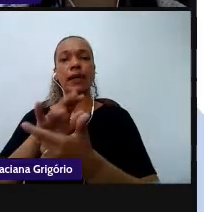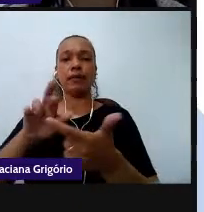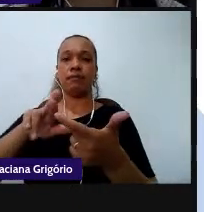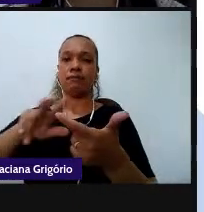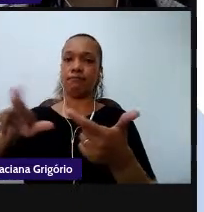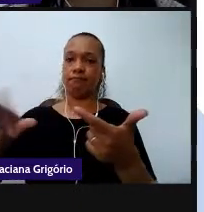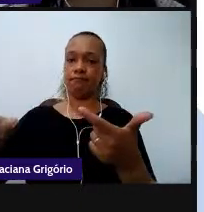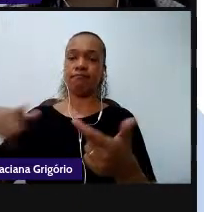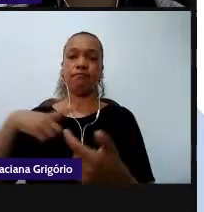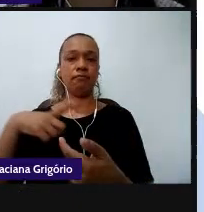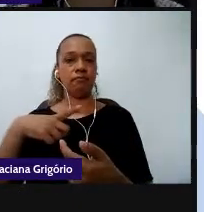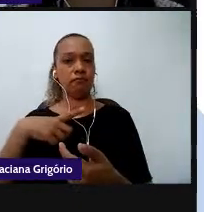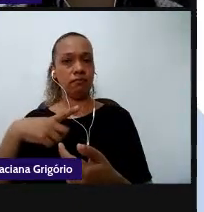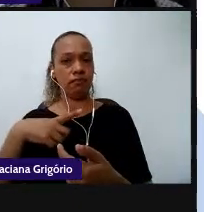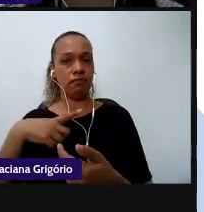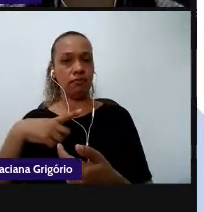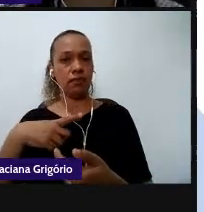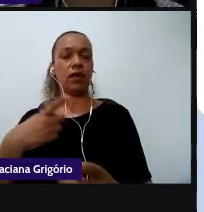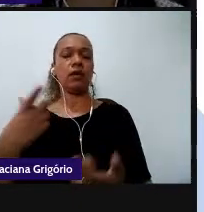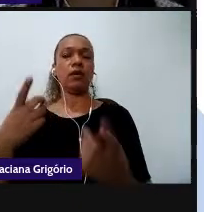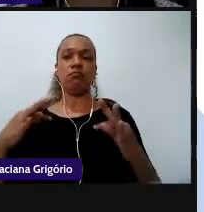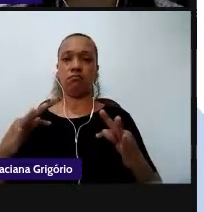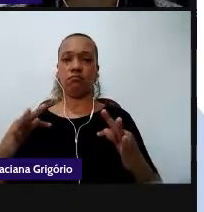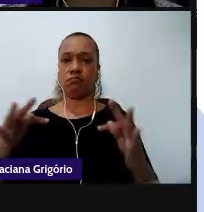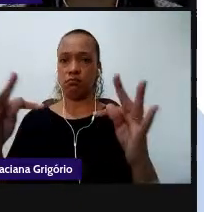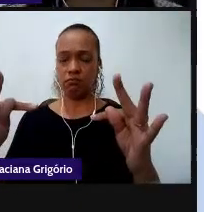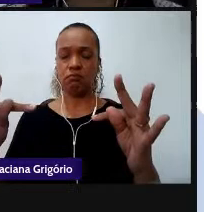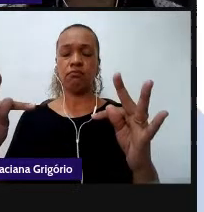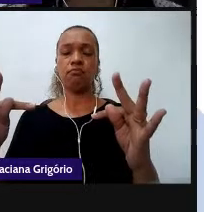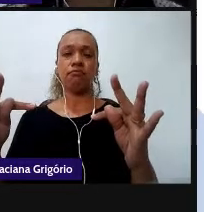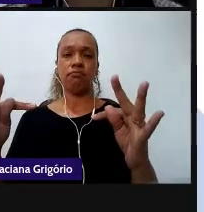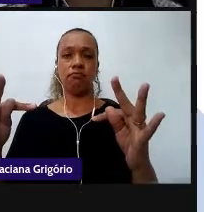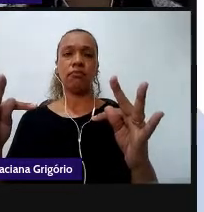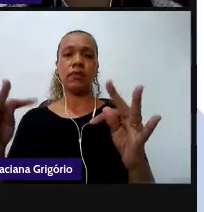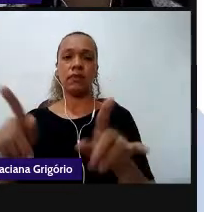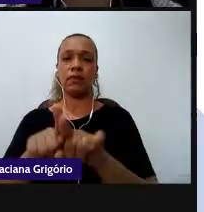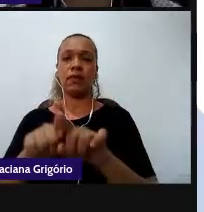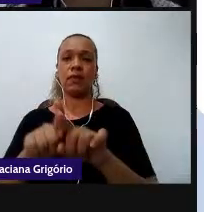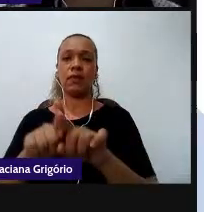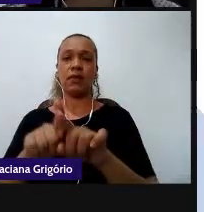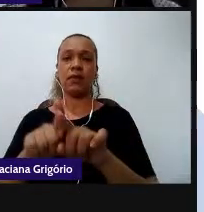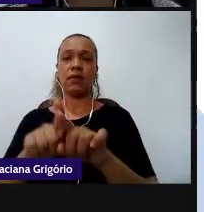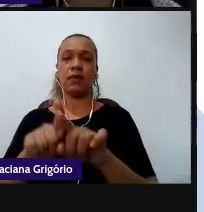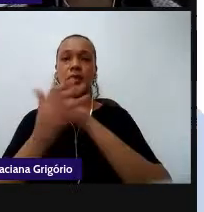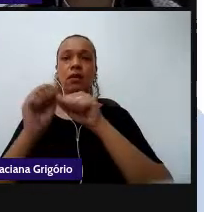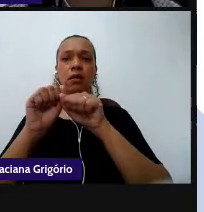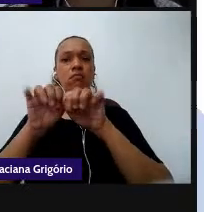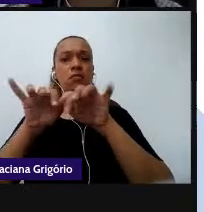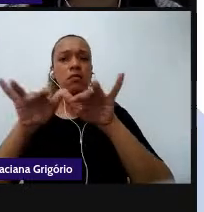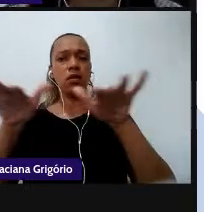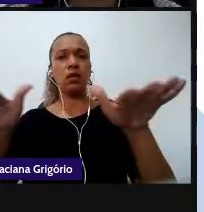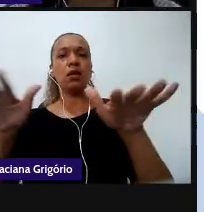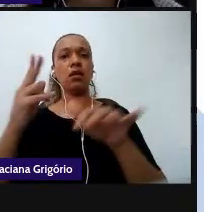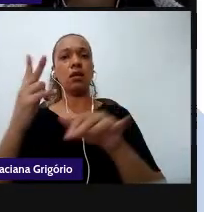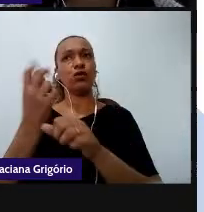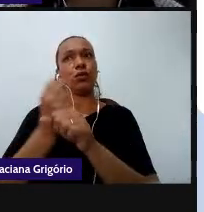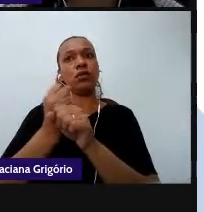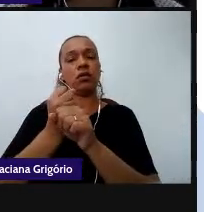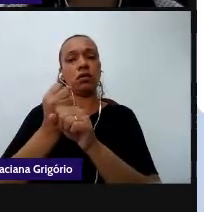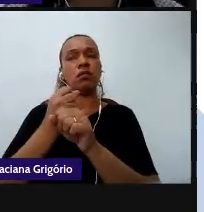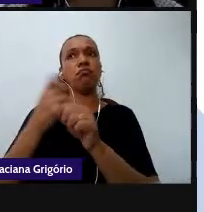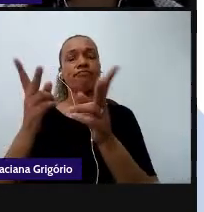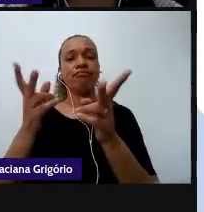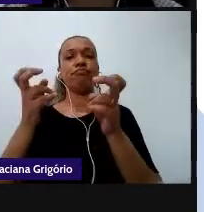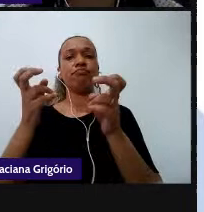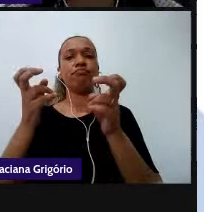nós temos tecnologia e a questão da pandemia nesses dois anos deixou muito evidente a